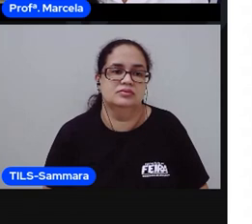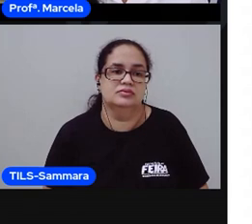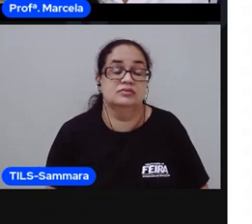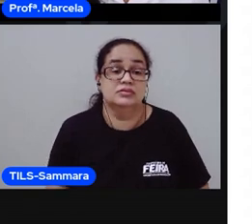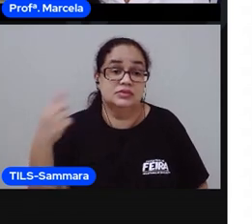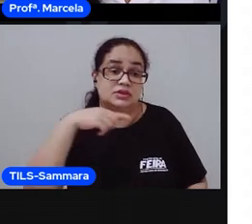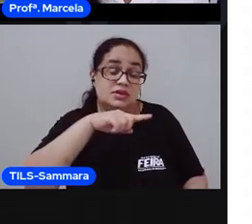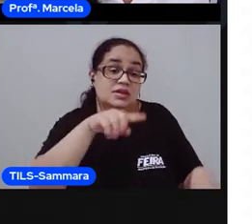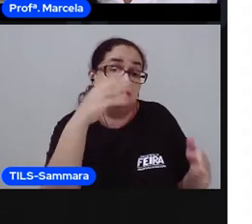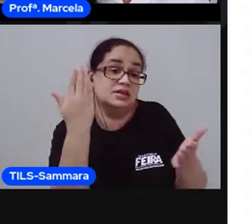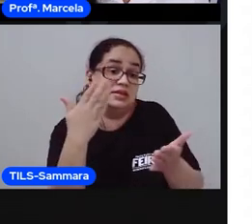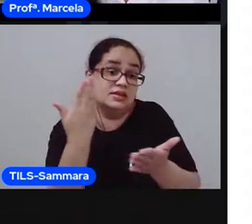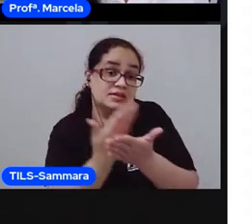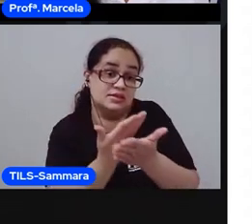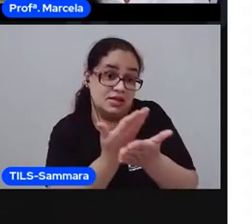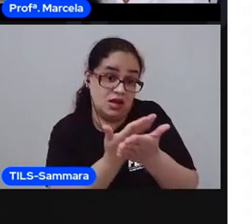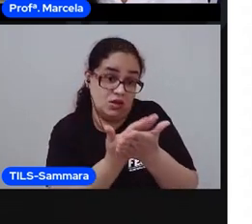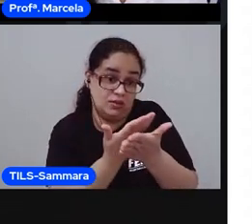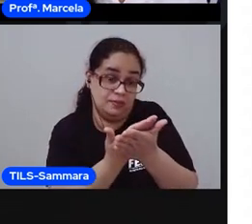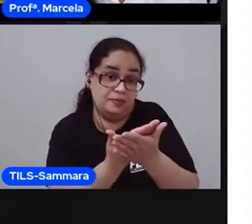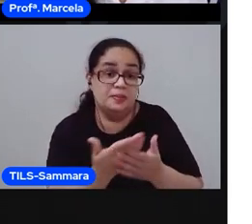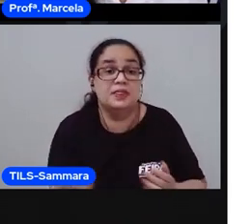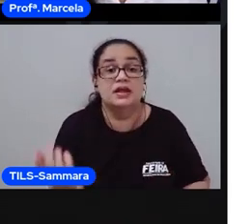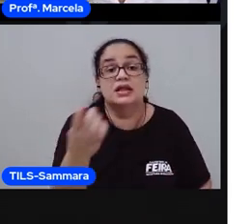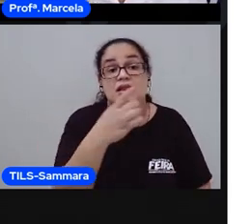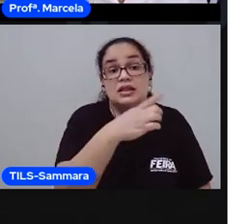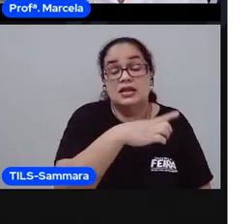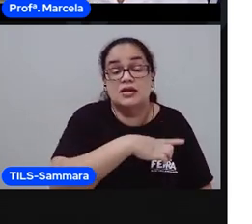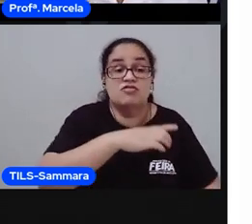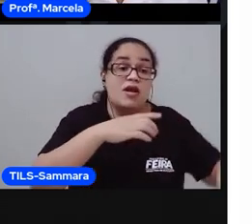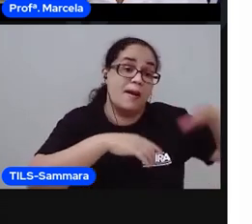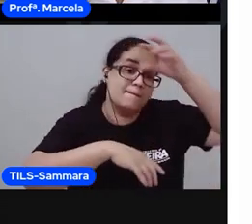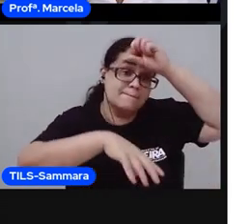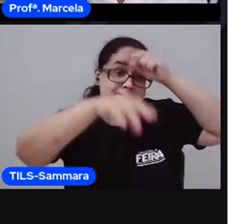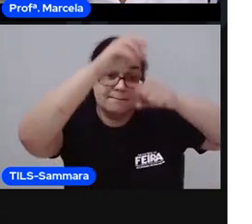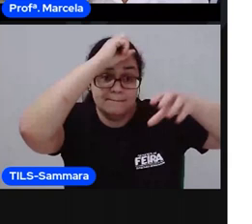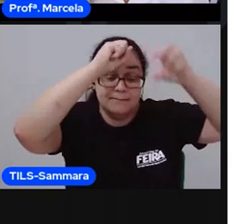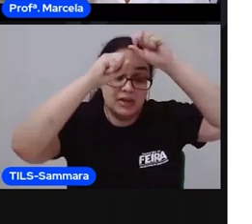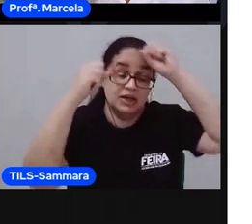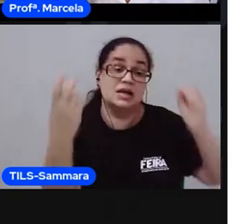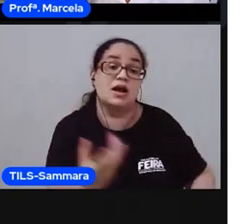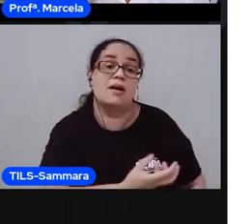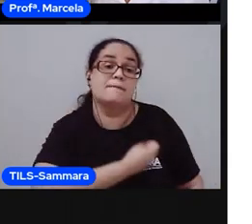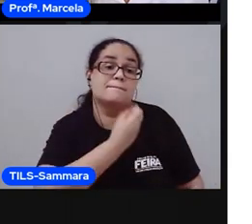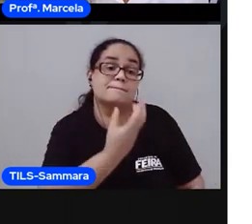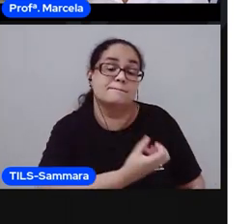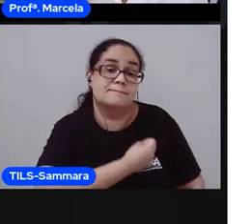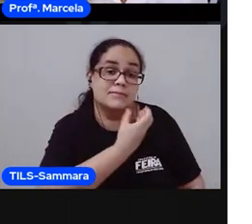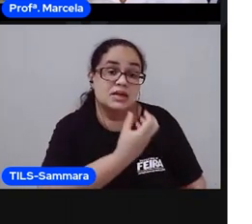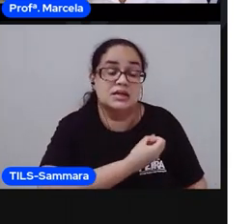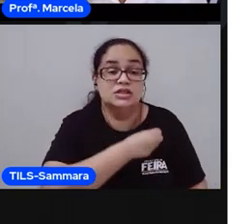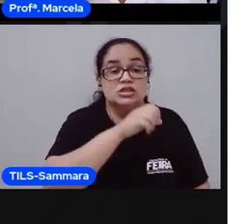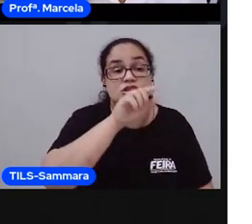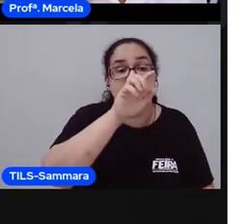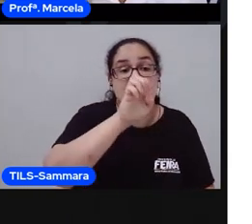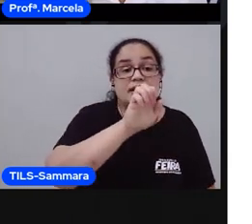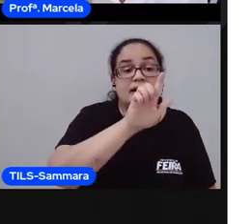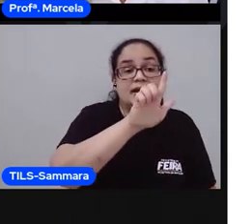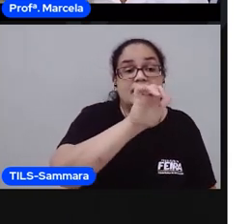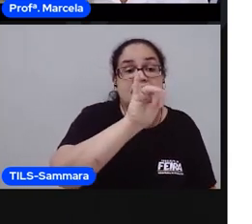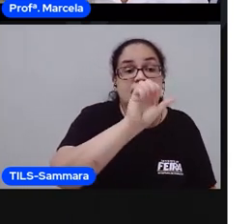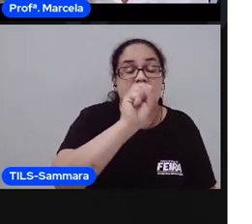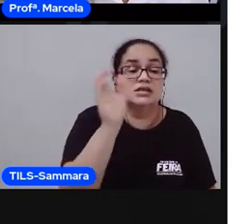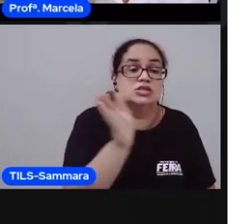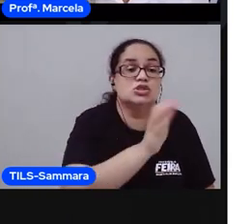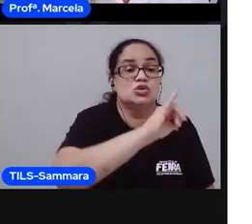Nessa aula, a gente vai aprender esse poema de Elias José, falando sobre a casa e o seu dono.